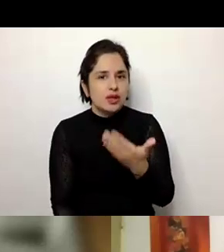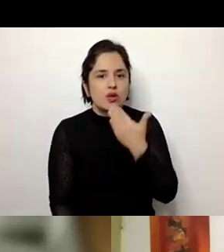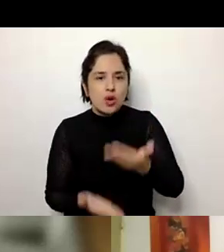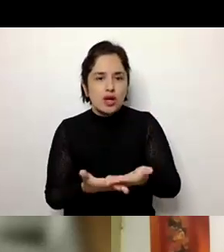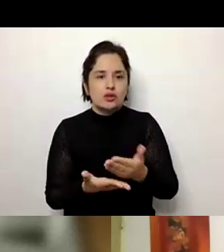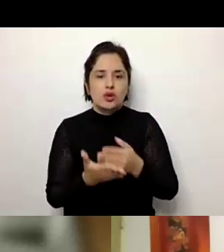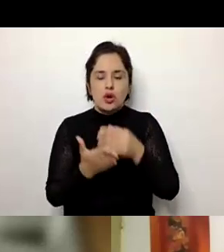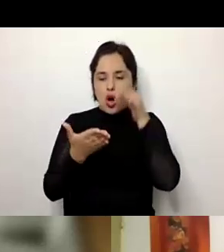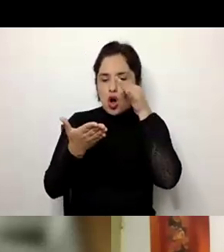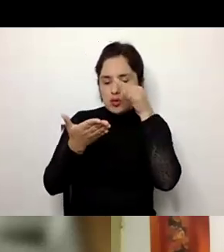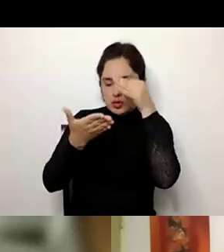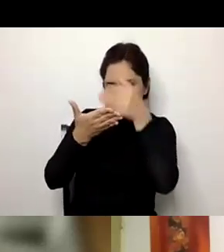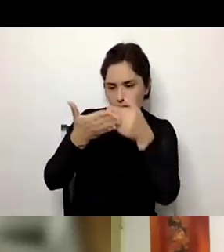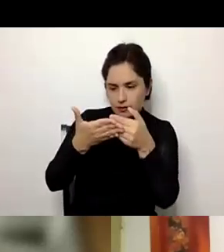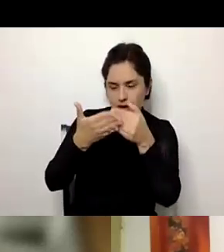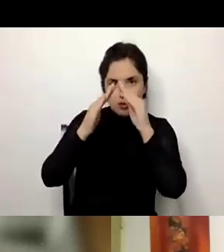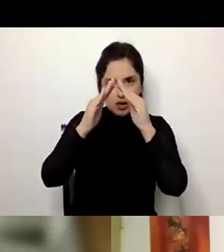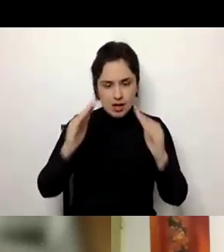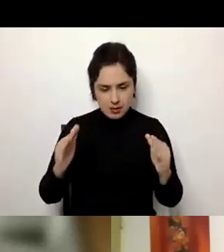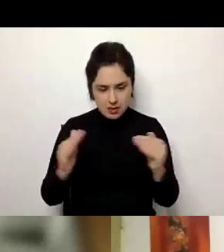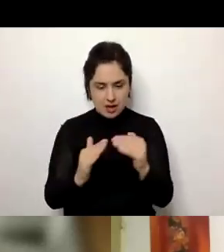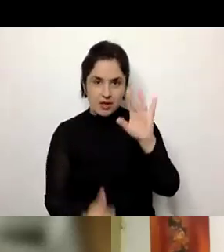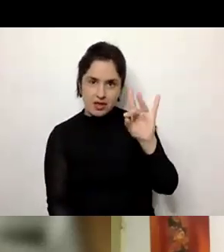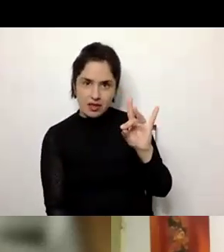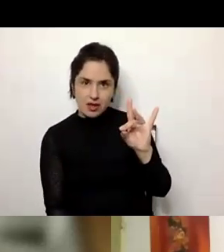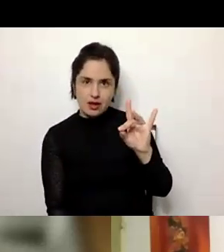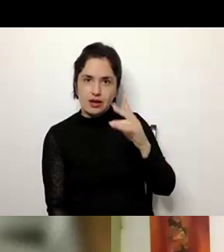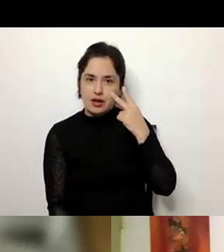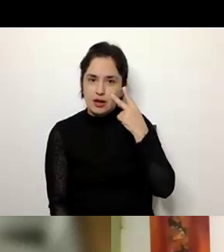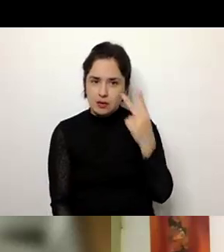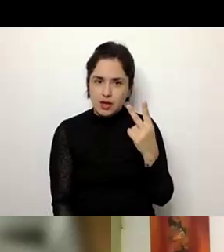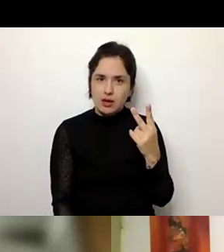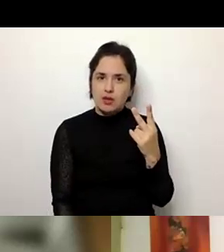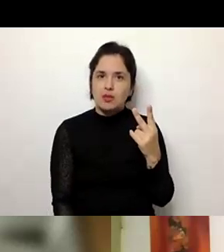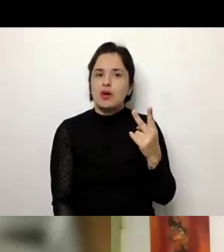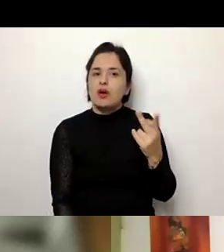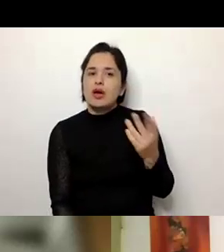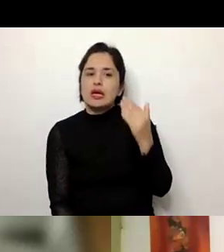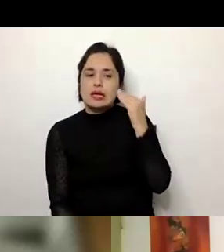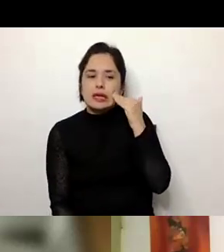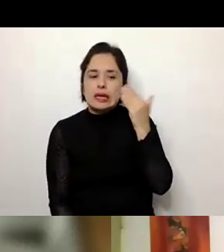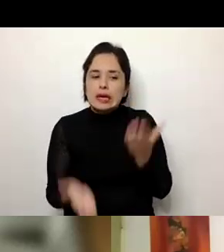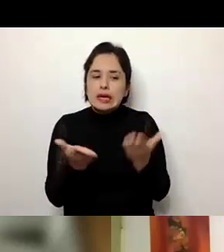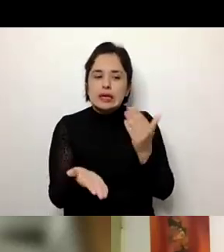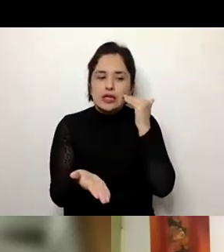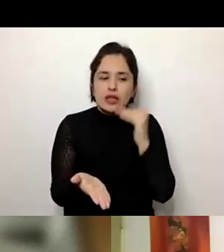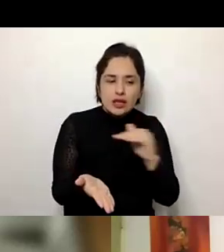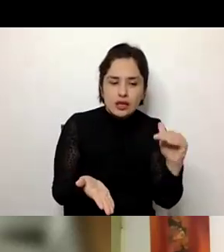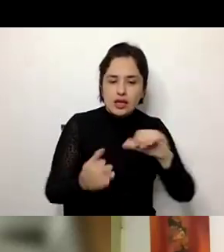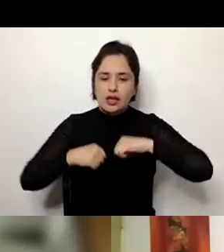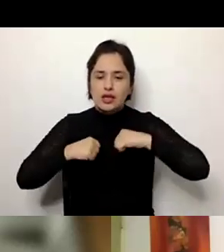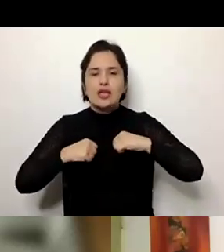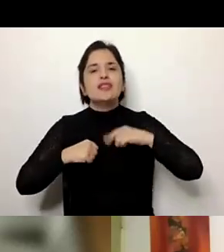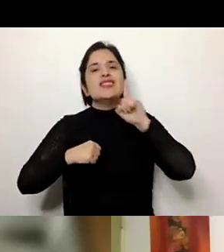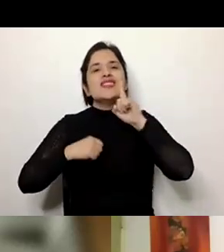observamos a pirâmide etária, nós vimos que a quantidade de crianças e adolescentes ela tende a diminuir,